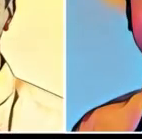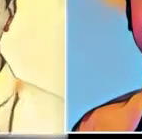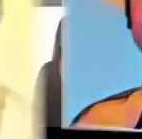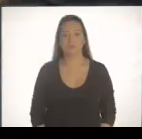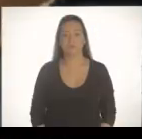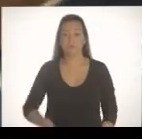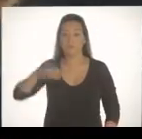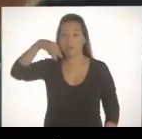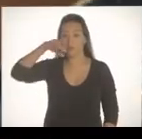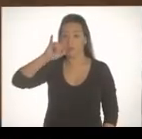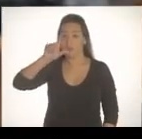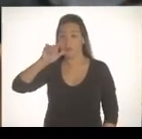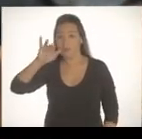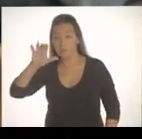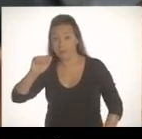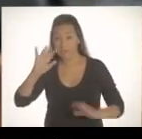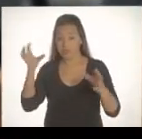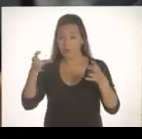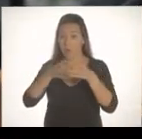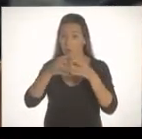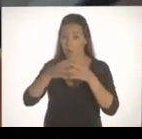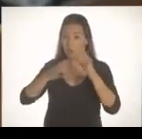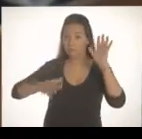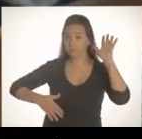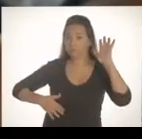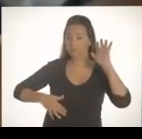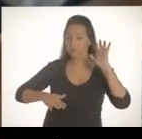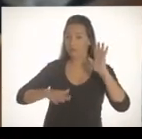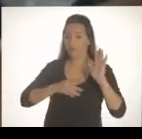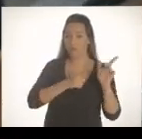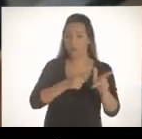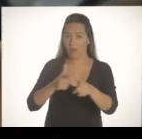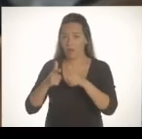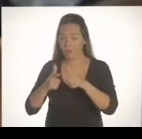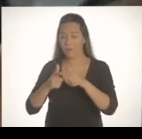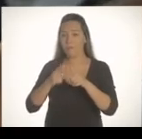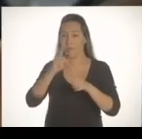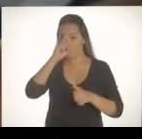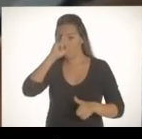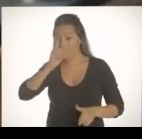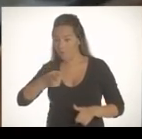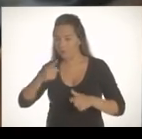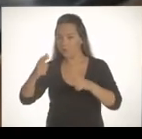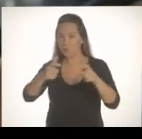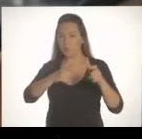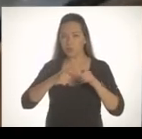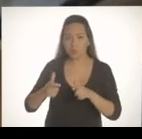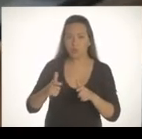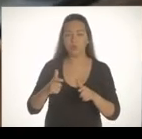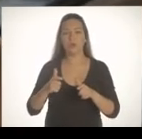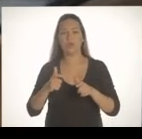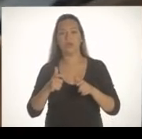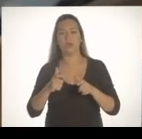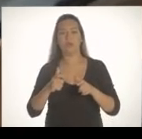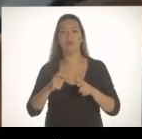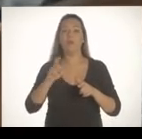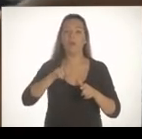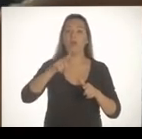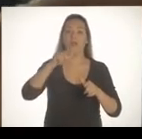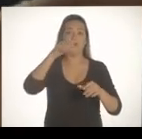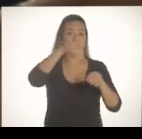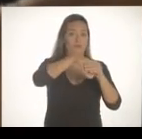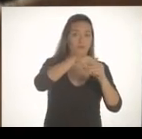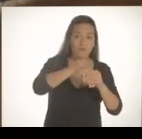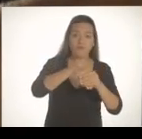A milícia é um grupo armado que domina o local. Que tem projeto político, que faz campanha, que elege gente.